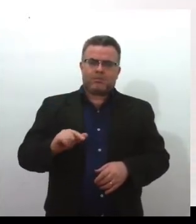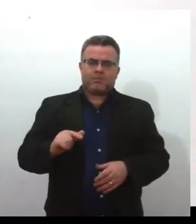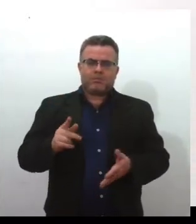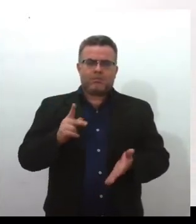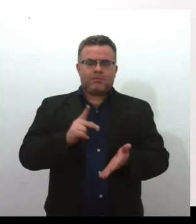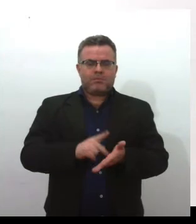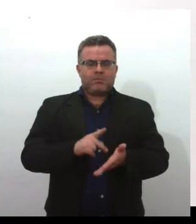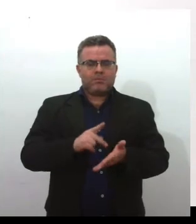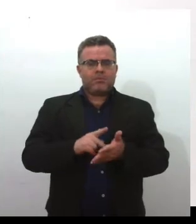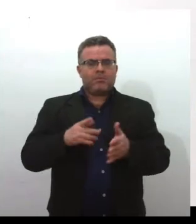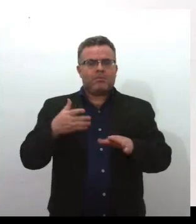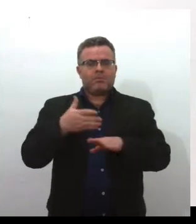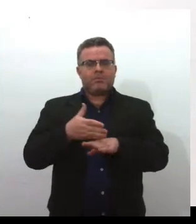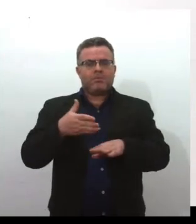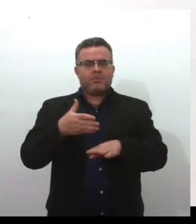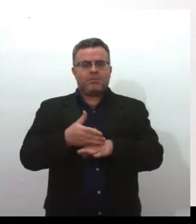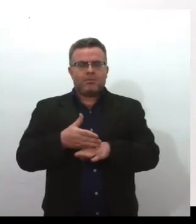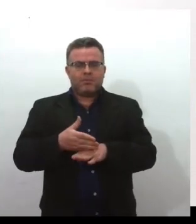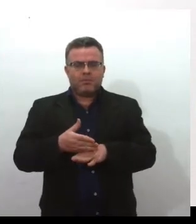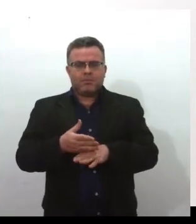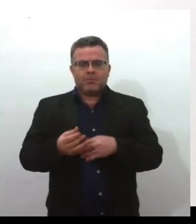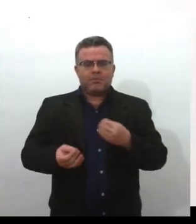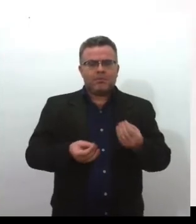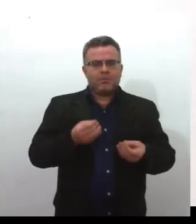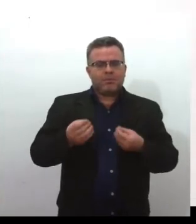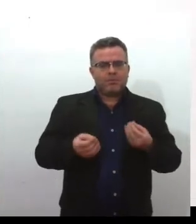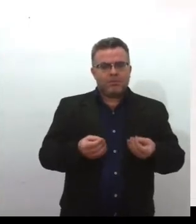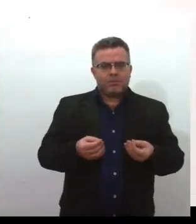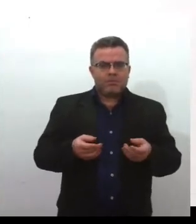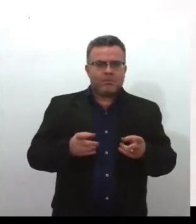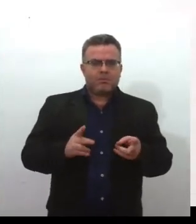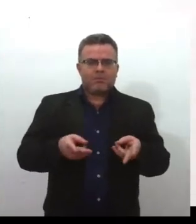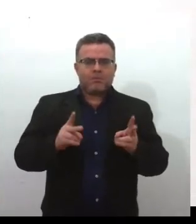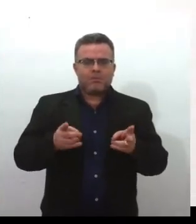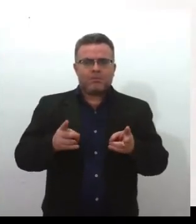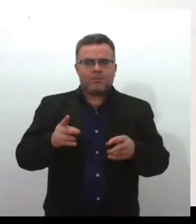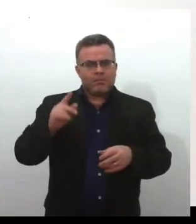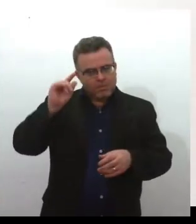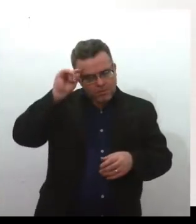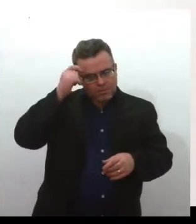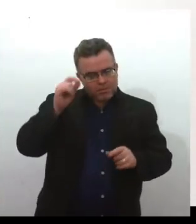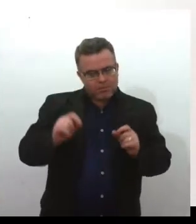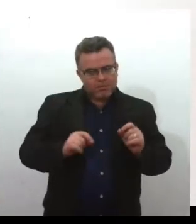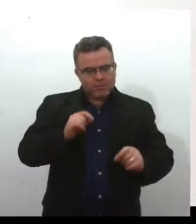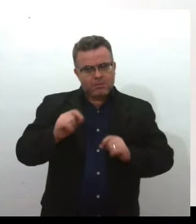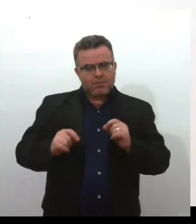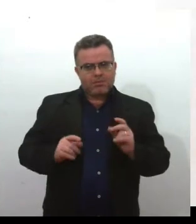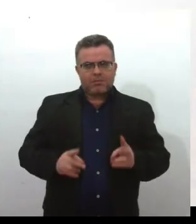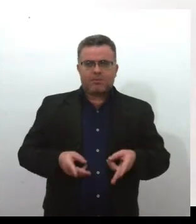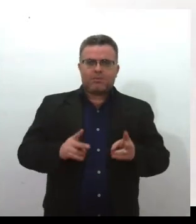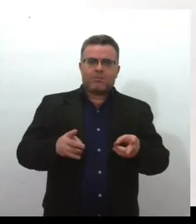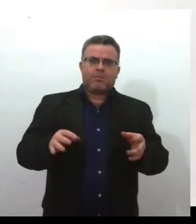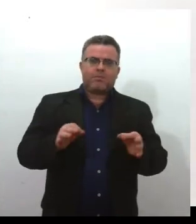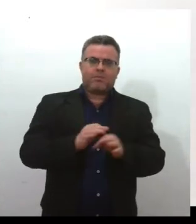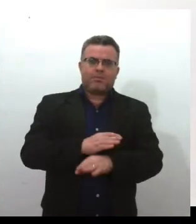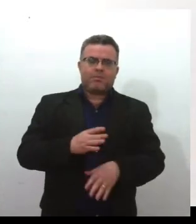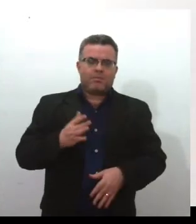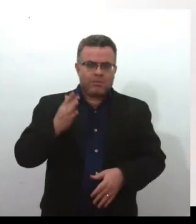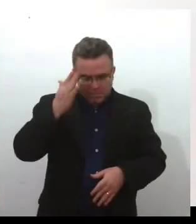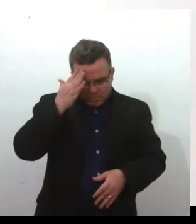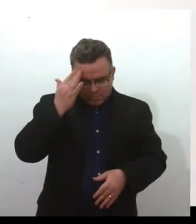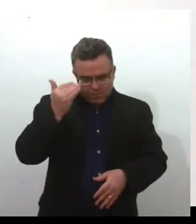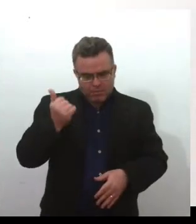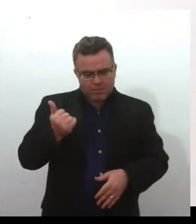assistível para todos e para todas. Porque ela, como uma mulher negra, filha de lavadeira, pobre, sabia que